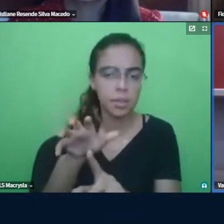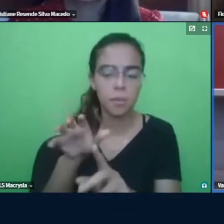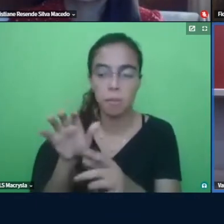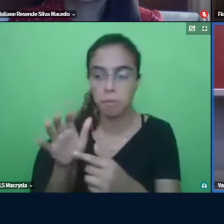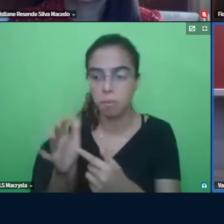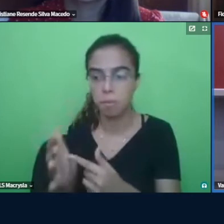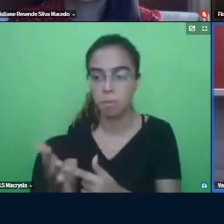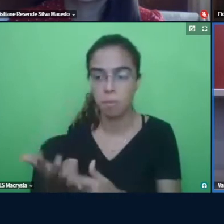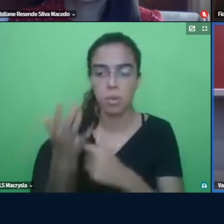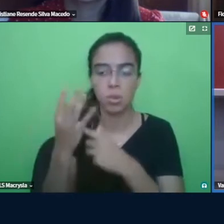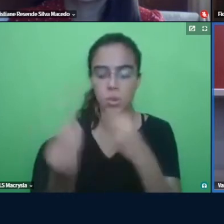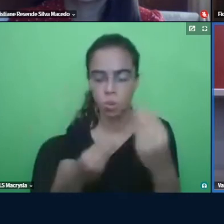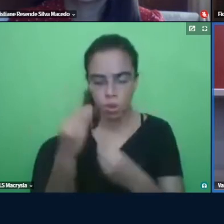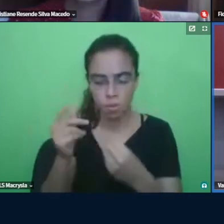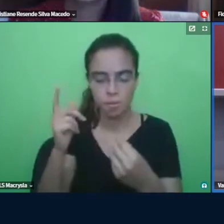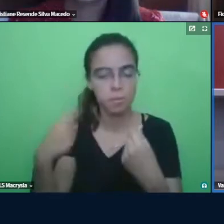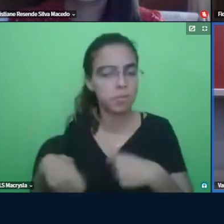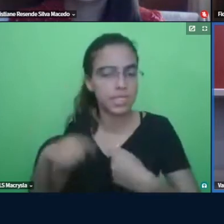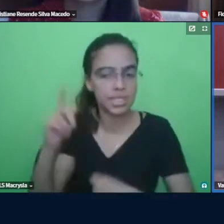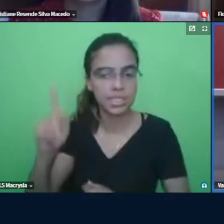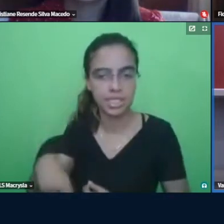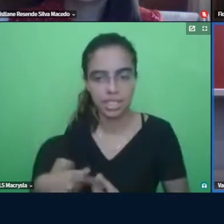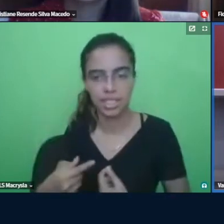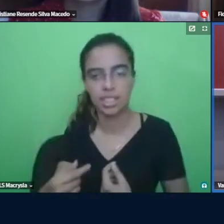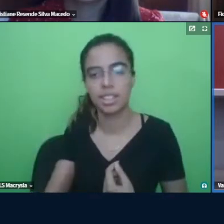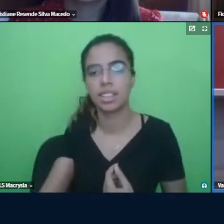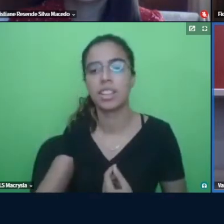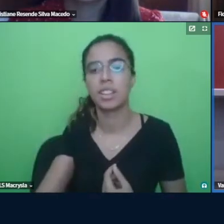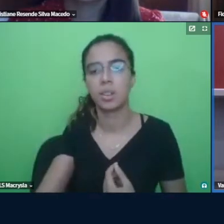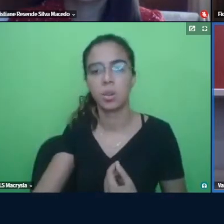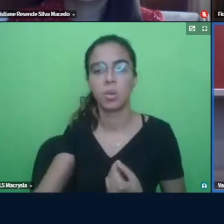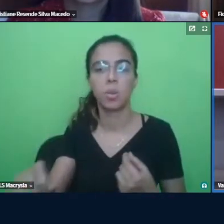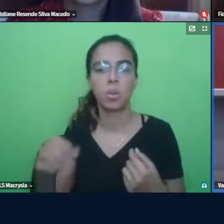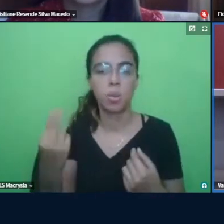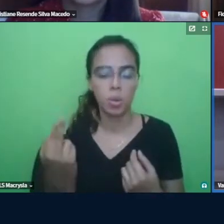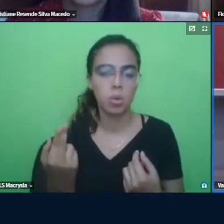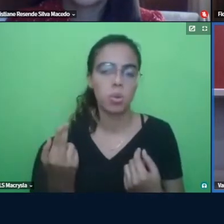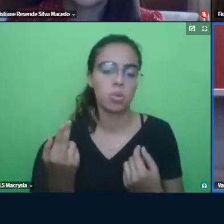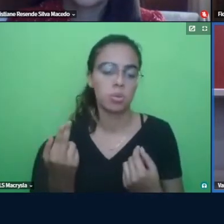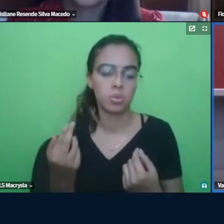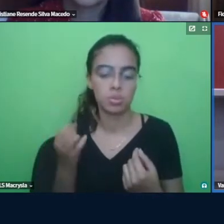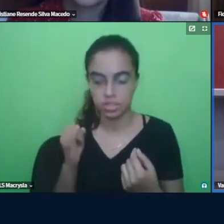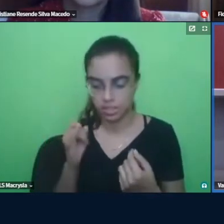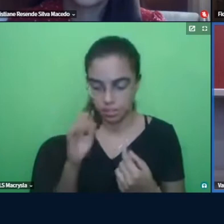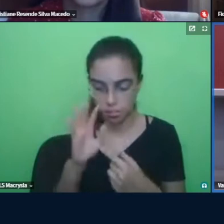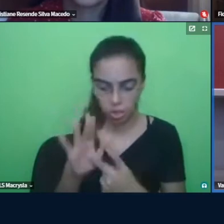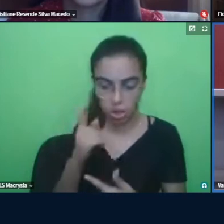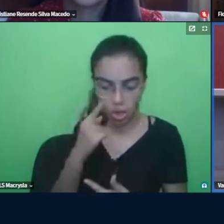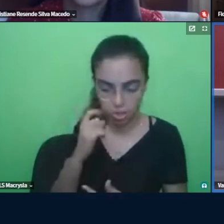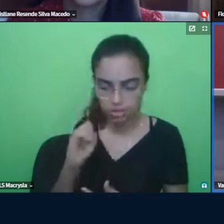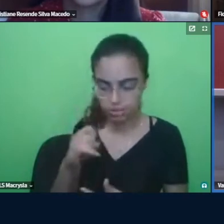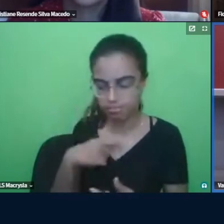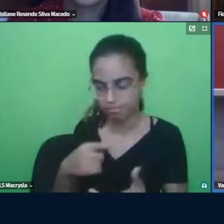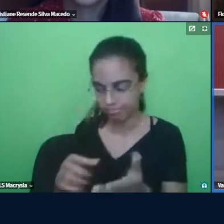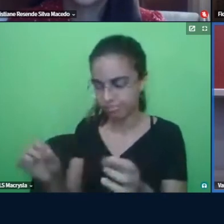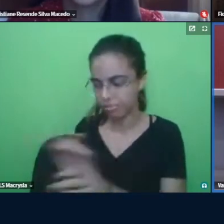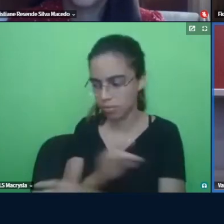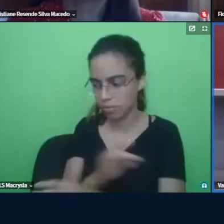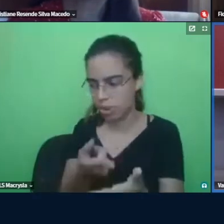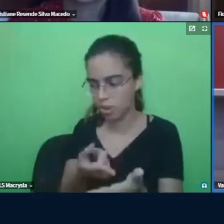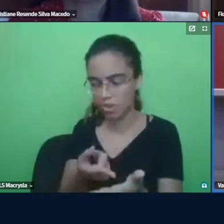ser e aí mostrou que ele fazendo daquele jeito dava certo né que tem o seu papel na